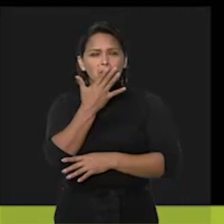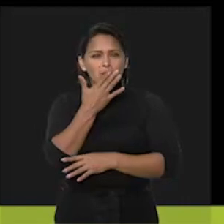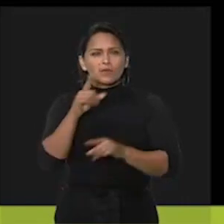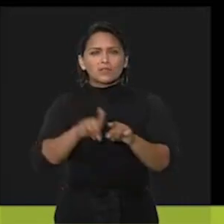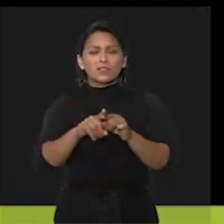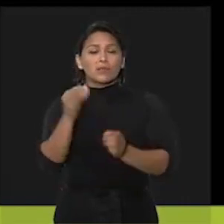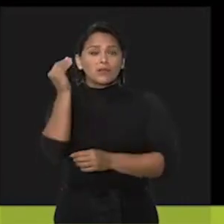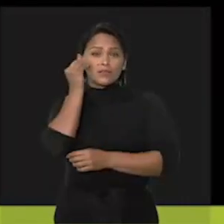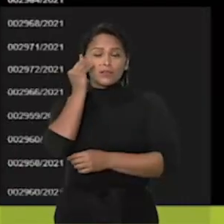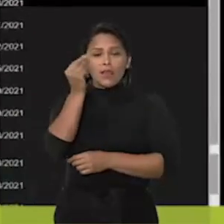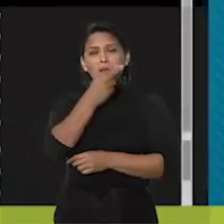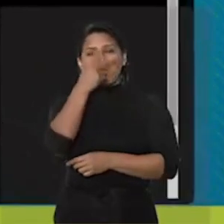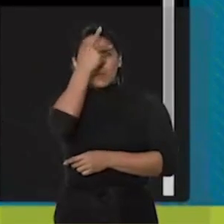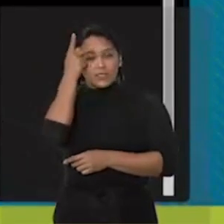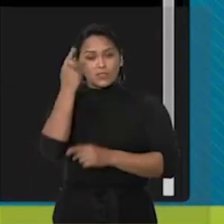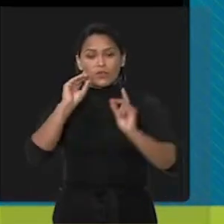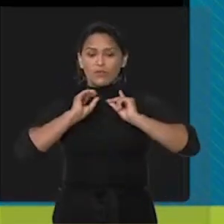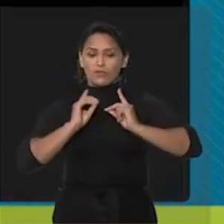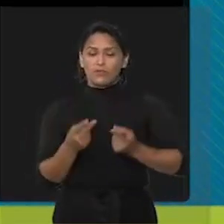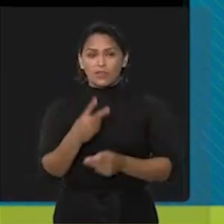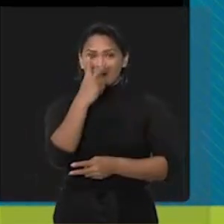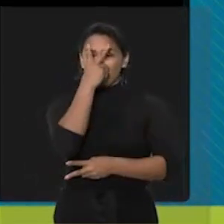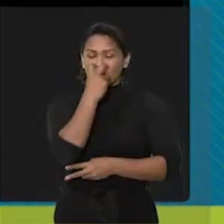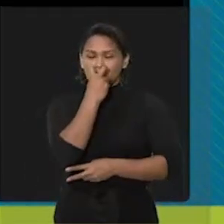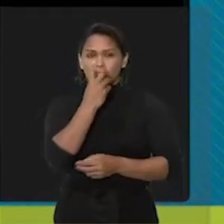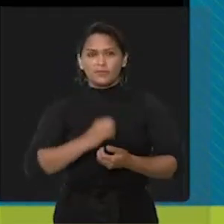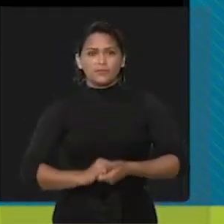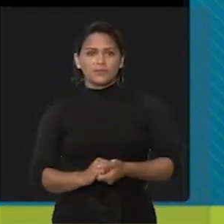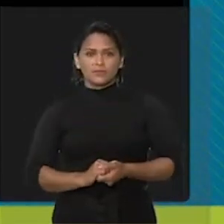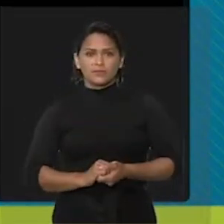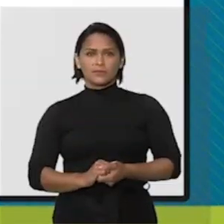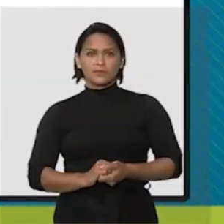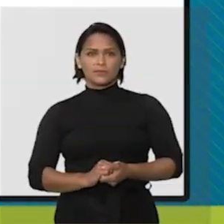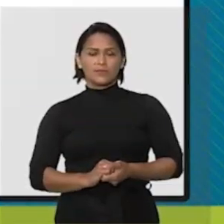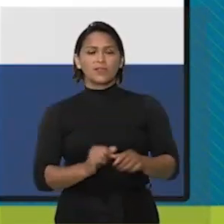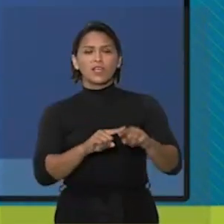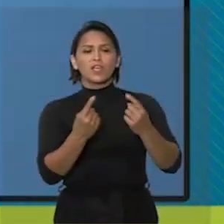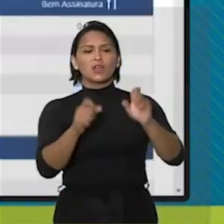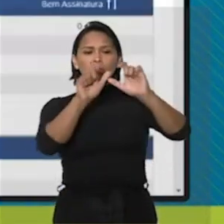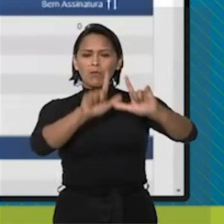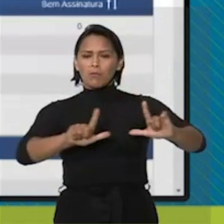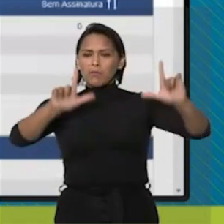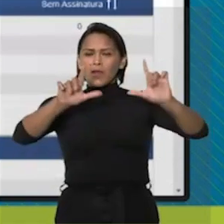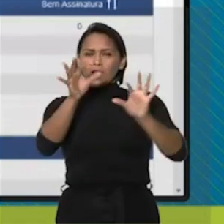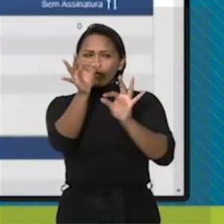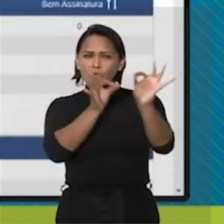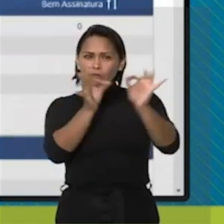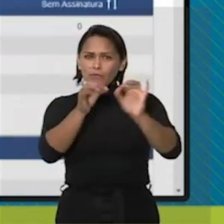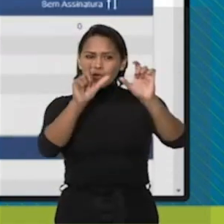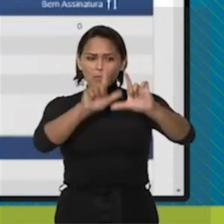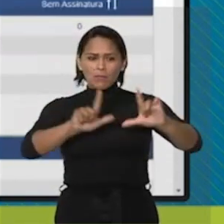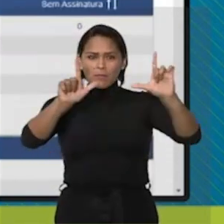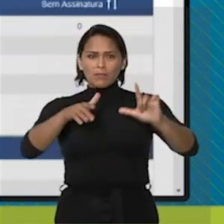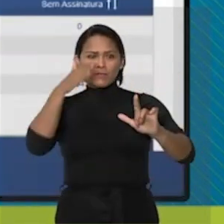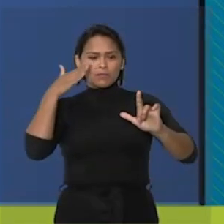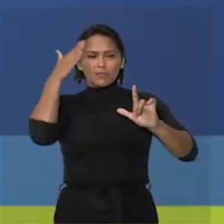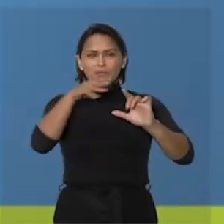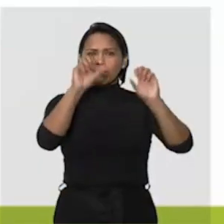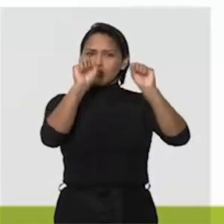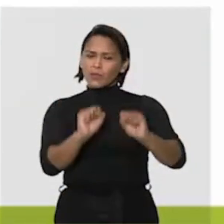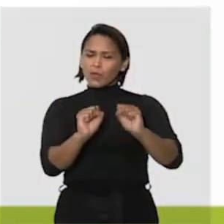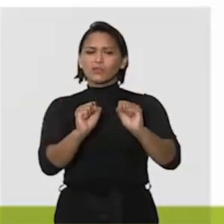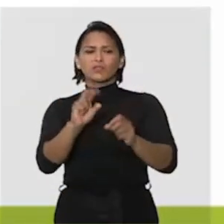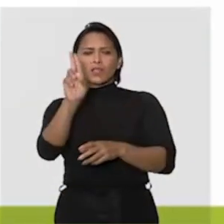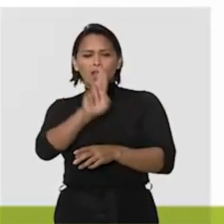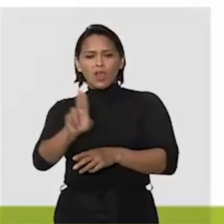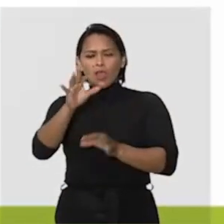sugerido e testado por pessoas com deficiência visual e um painel de controle principal, que pode ser